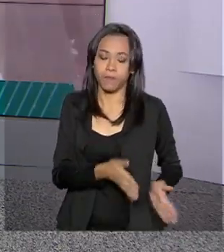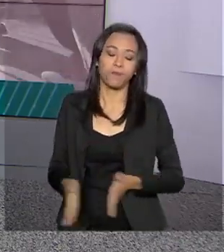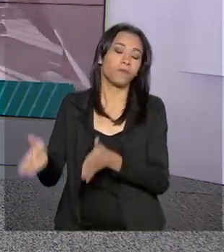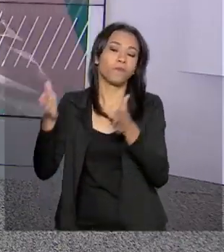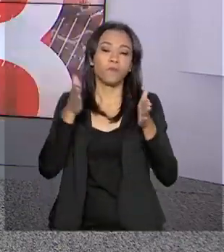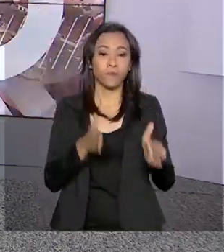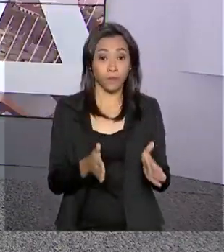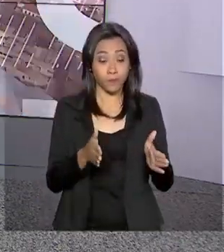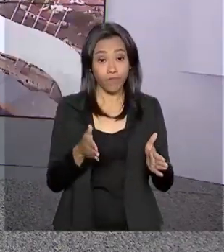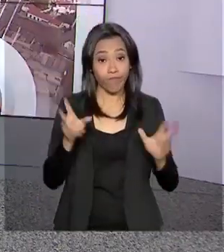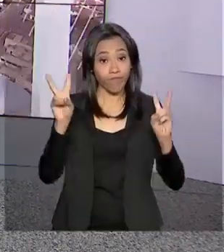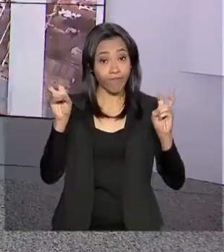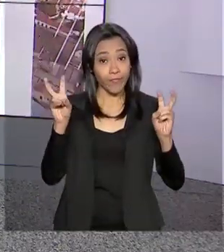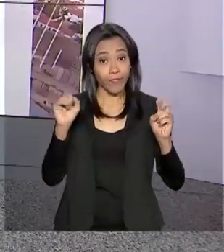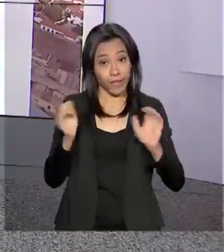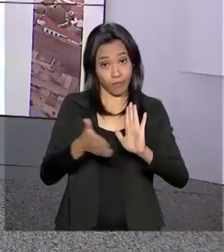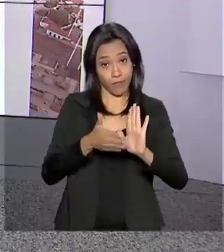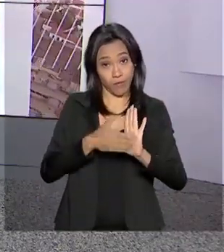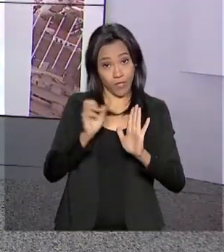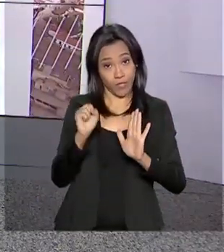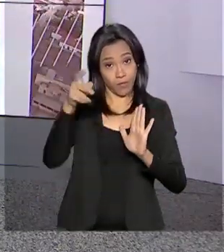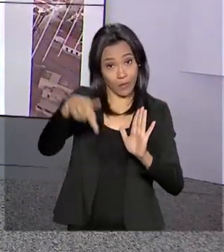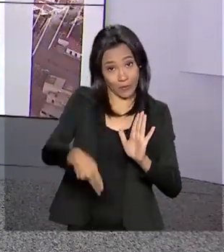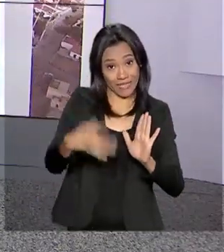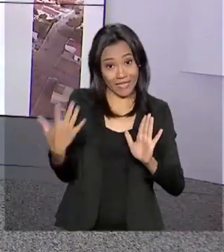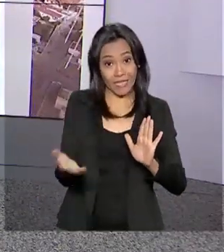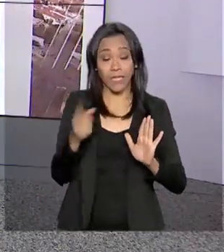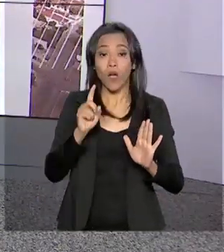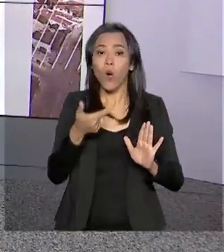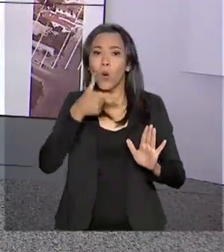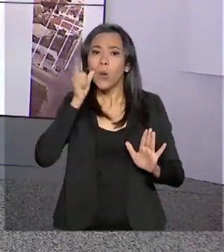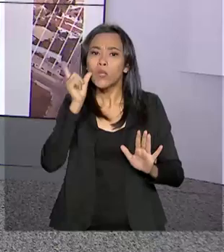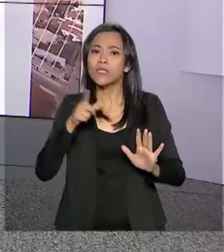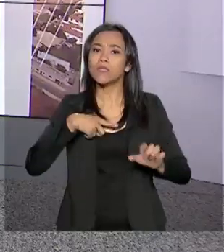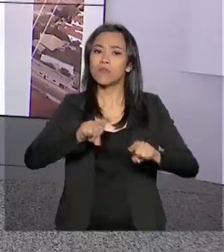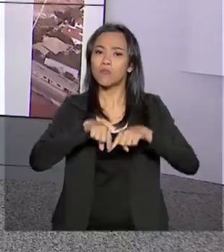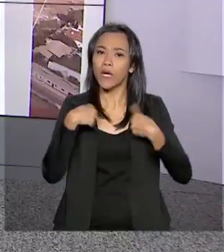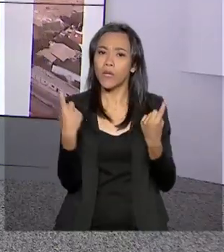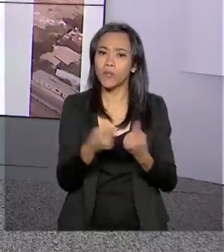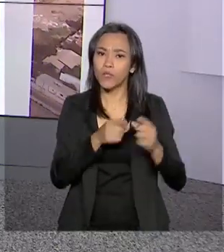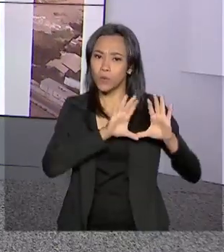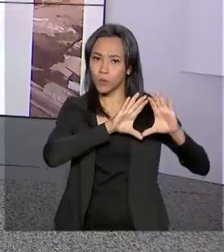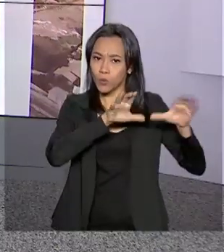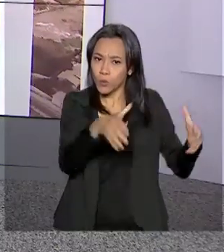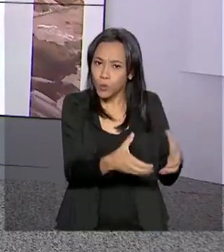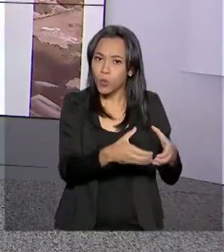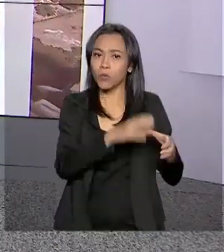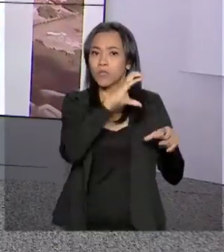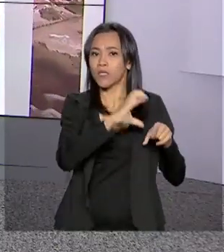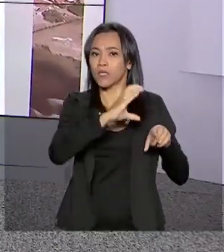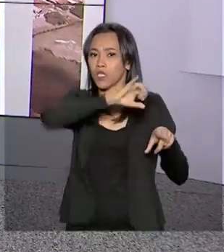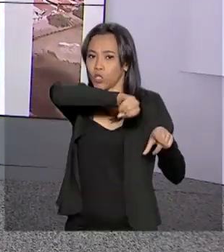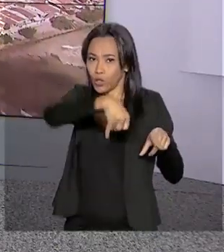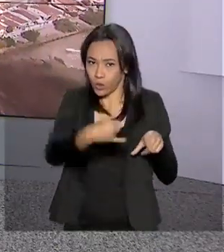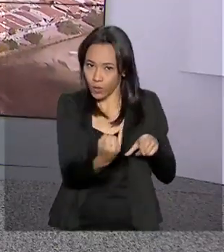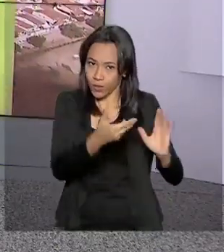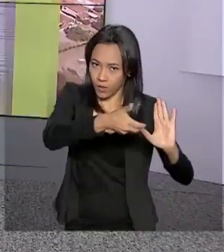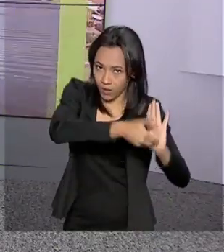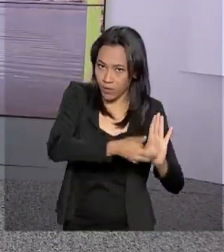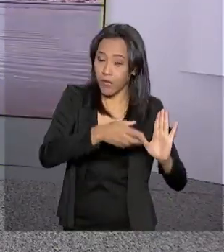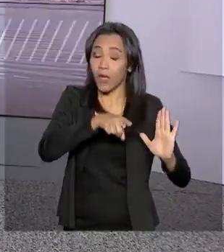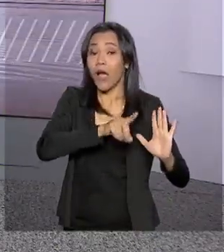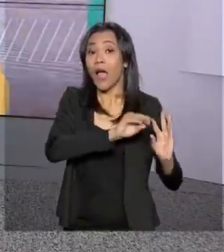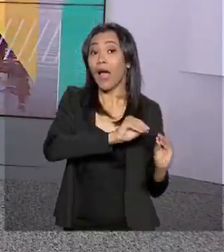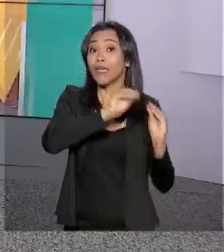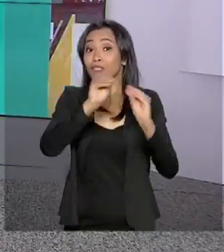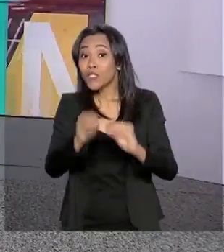E olha, falando em Previdência, uma manobra na reunião de ontem da Comissão de Constituição e Justiça adiou a votação